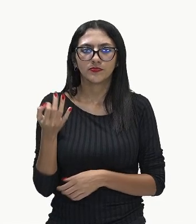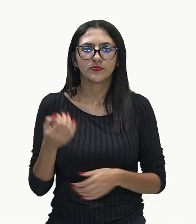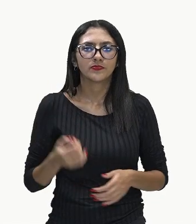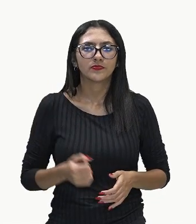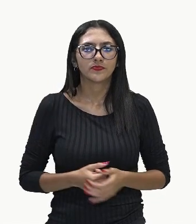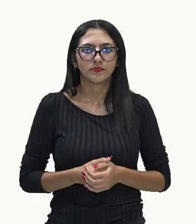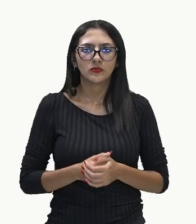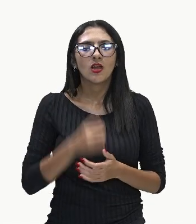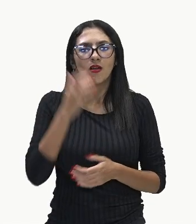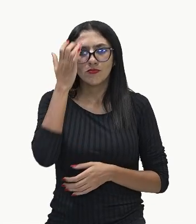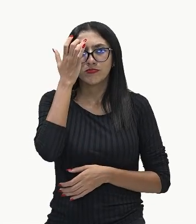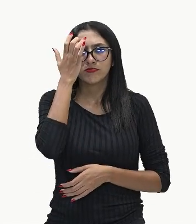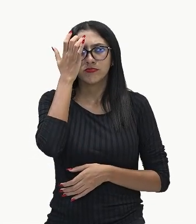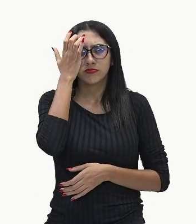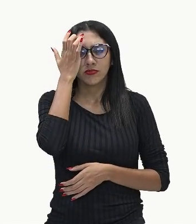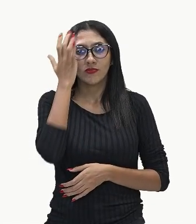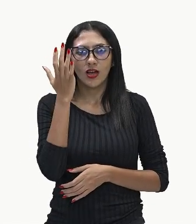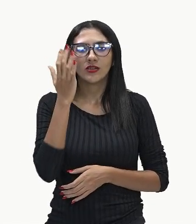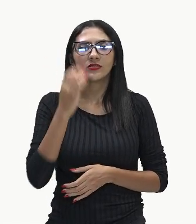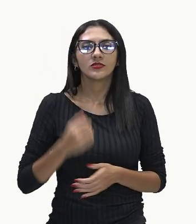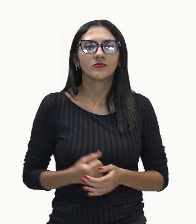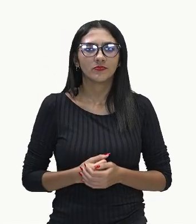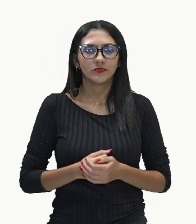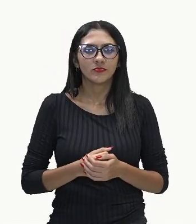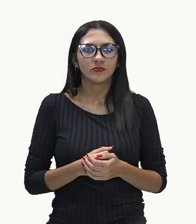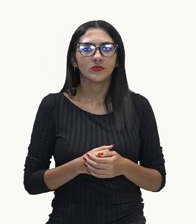Simples, simples, né? Chevrolet com